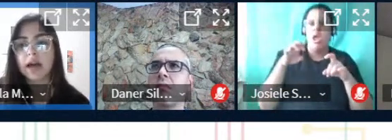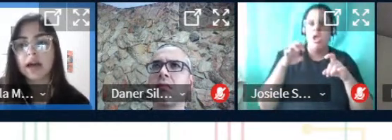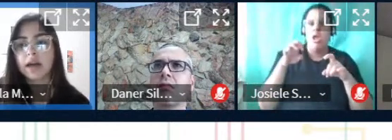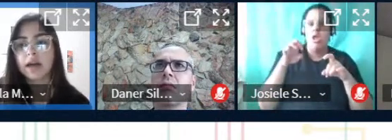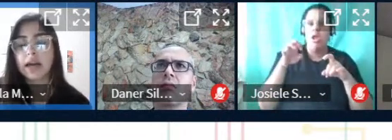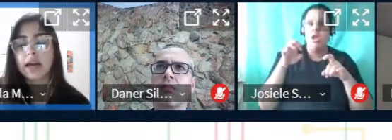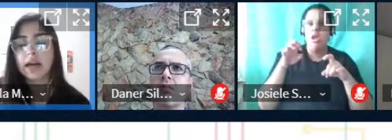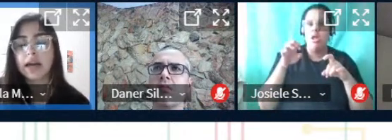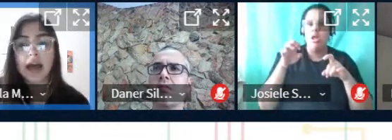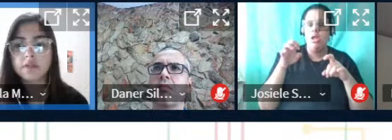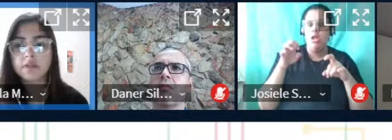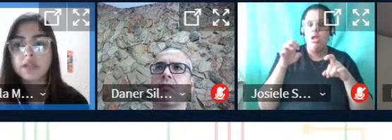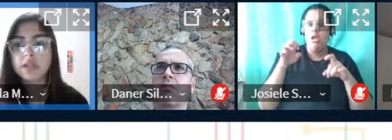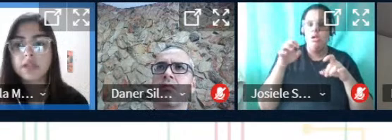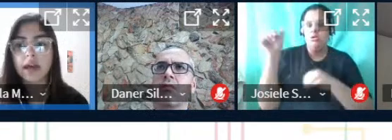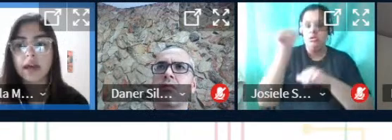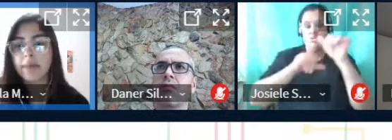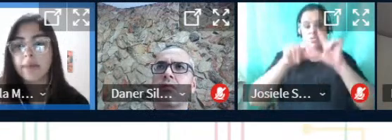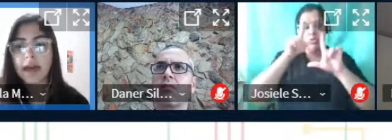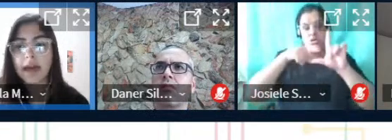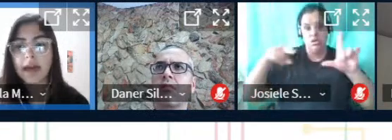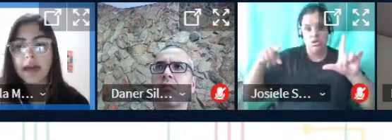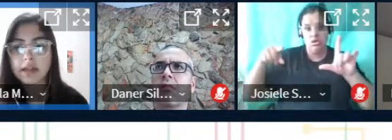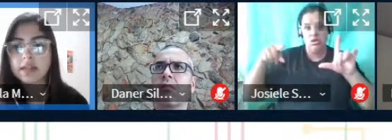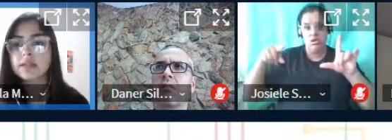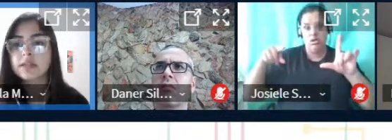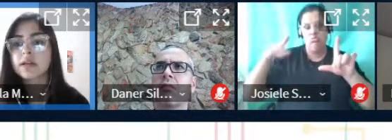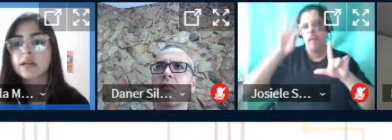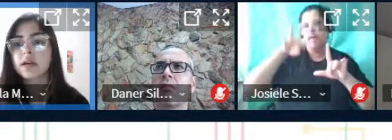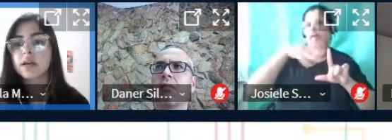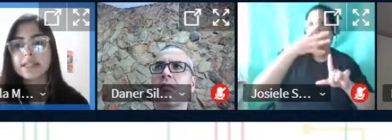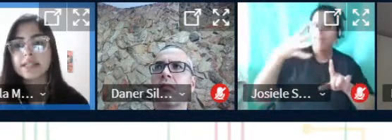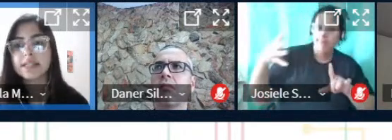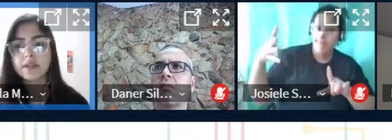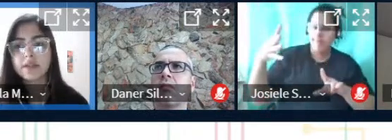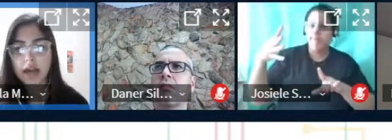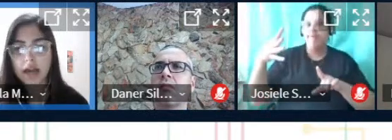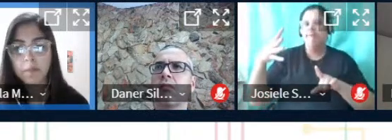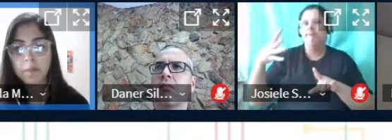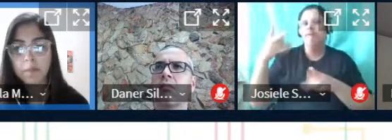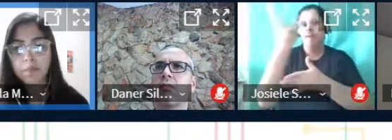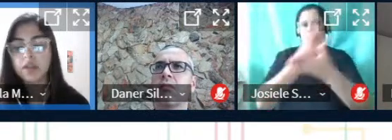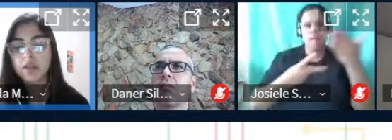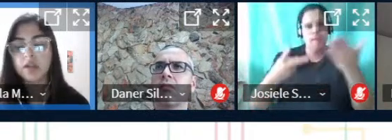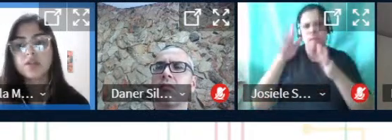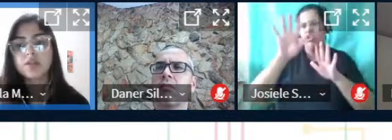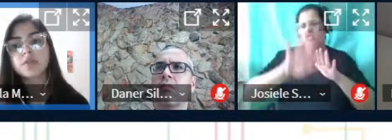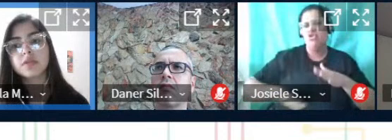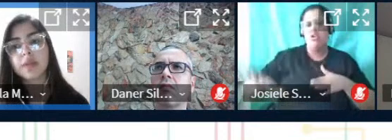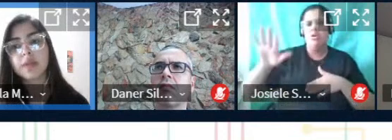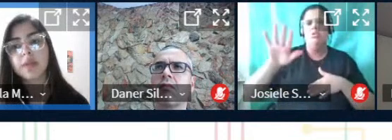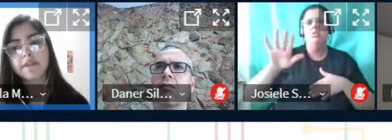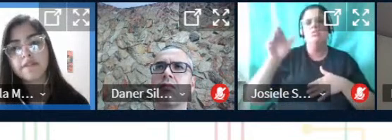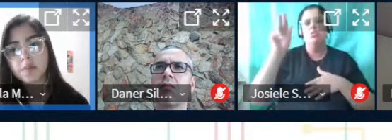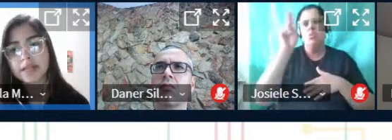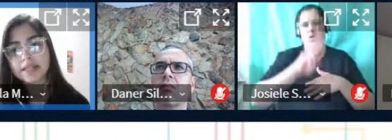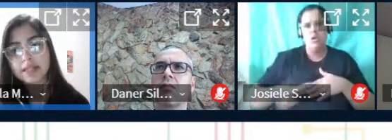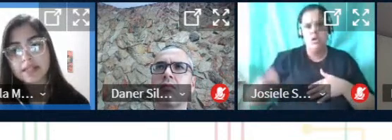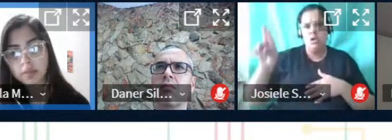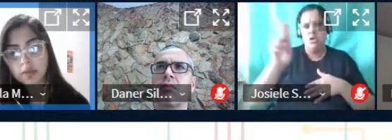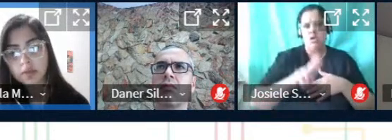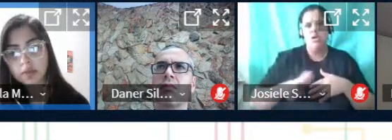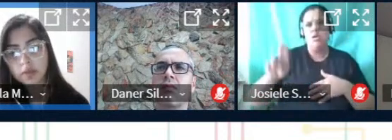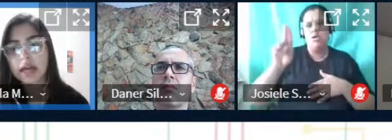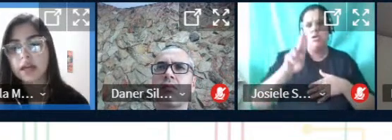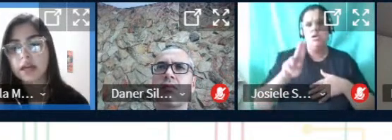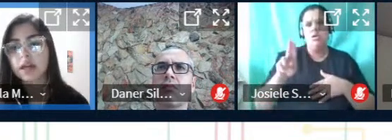transformar gráficos tabelas desenhos no geral e nós utilizamos o break fácil